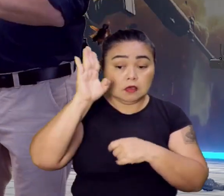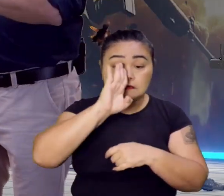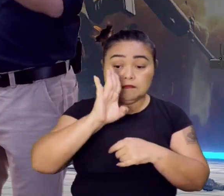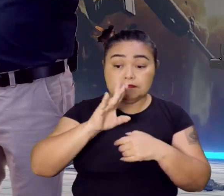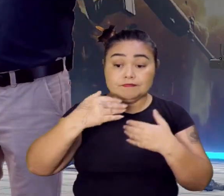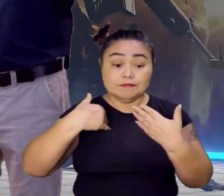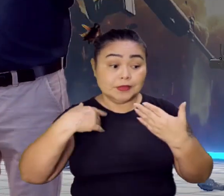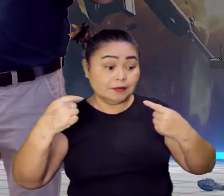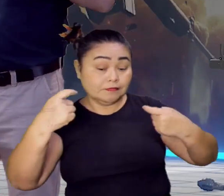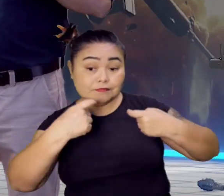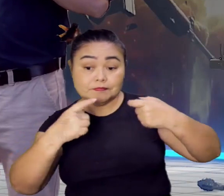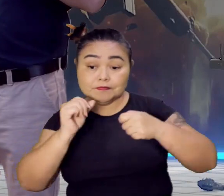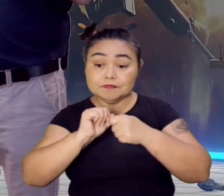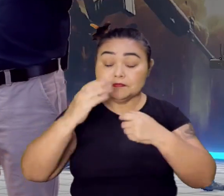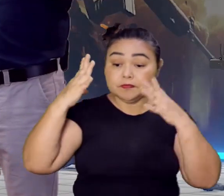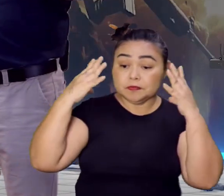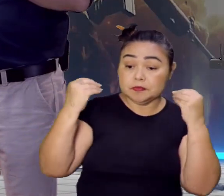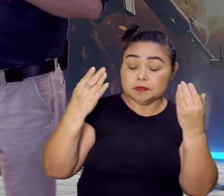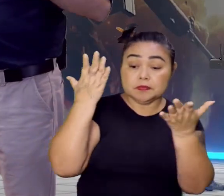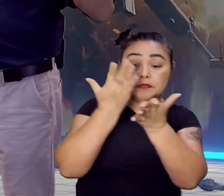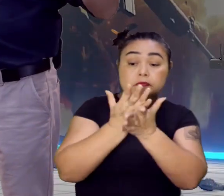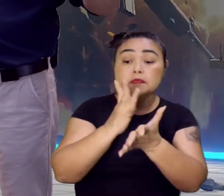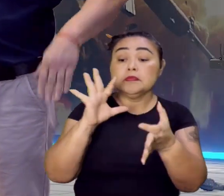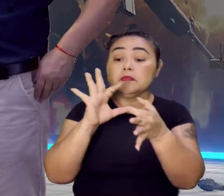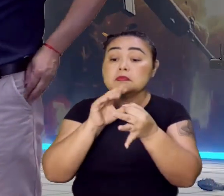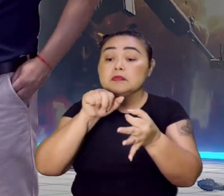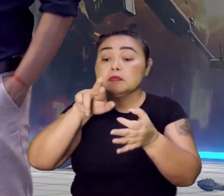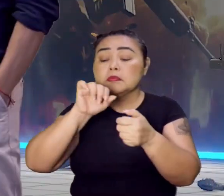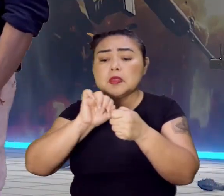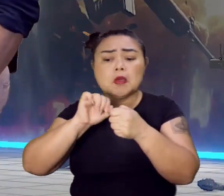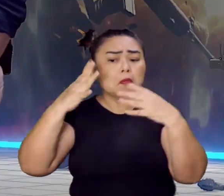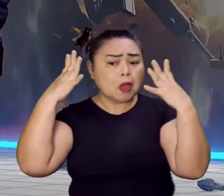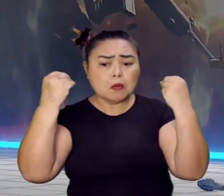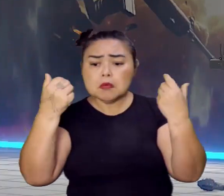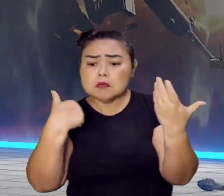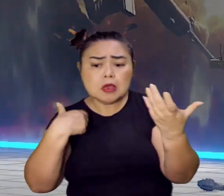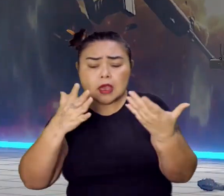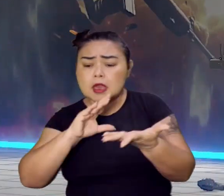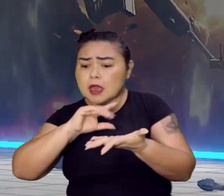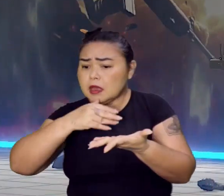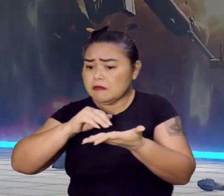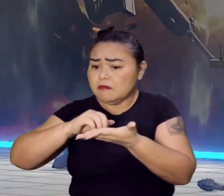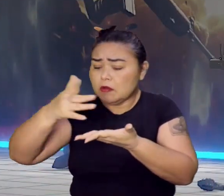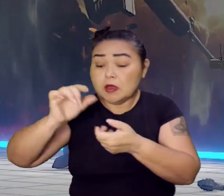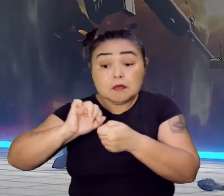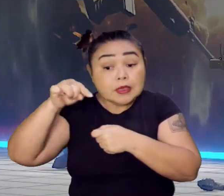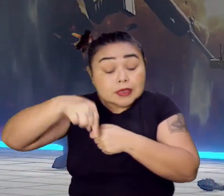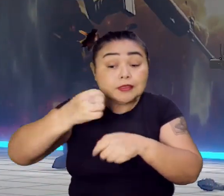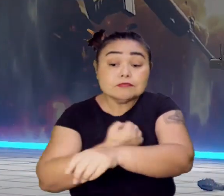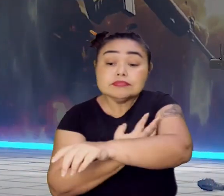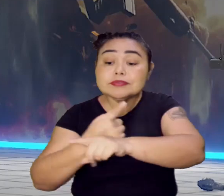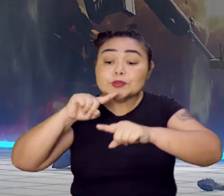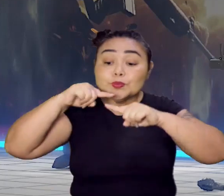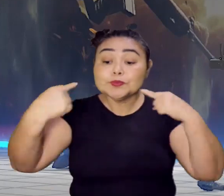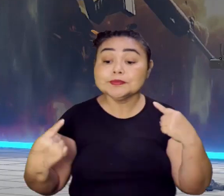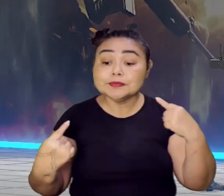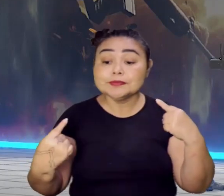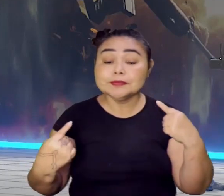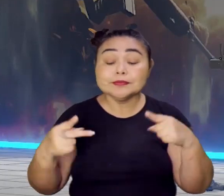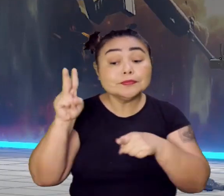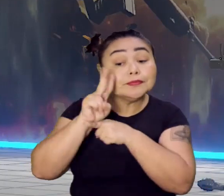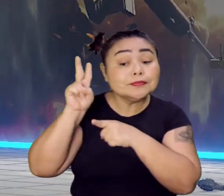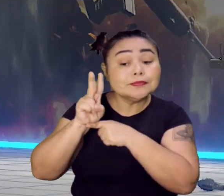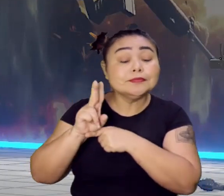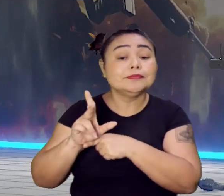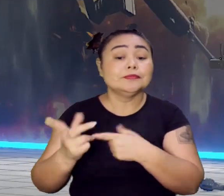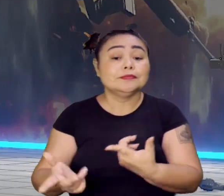Termina a União Ibérica, mas os holandeses não querem mais sair do Brasil, porque eles estão produzindo açúcar. Estão produzindo